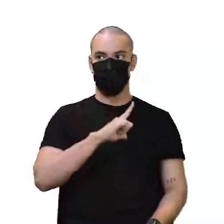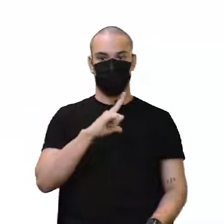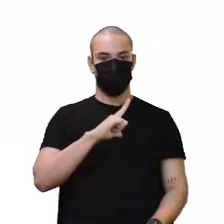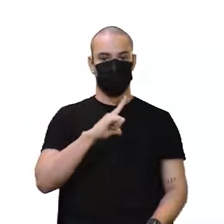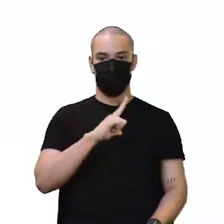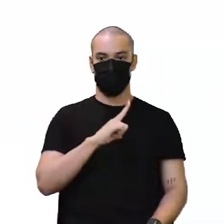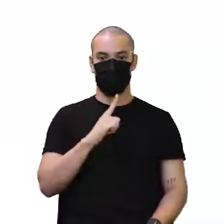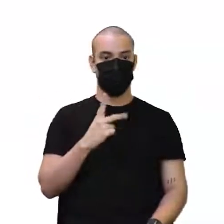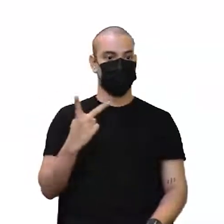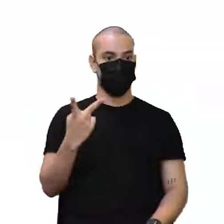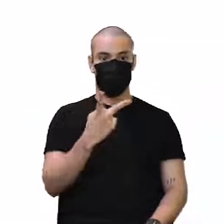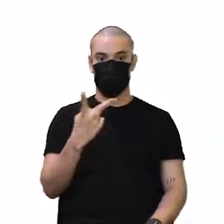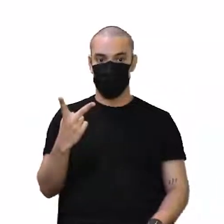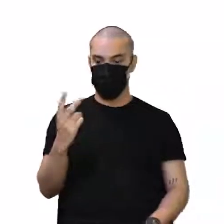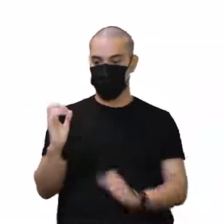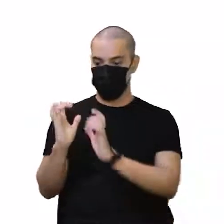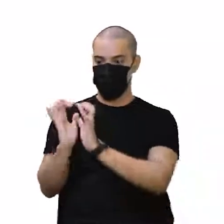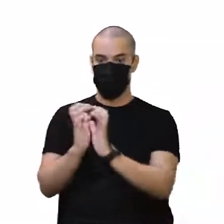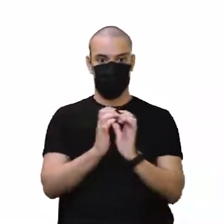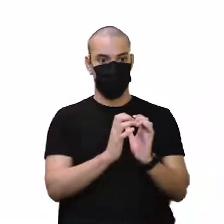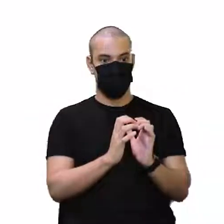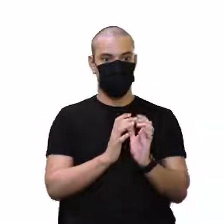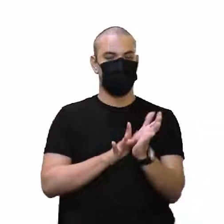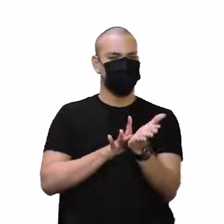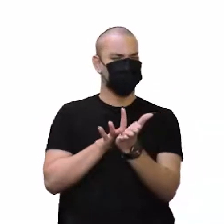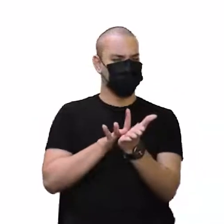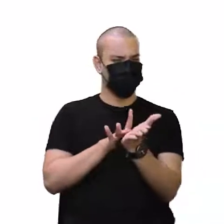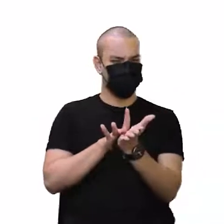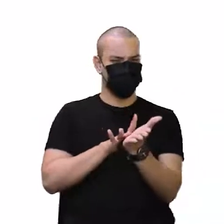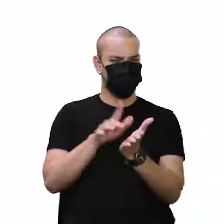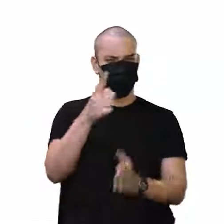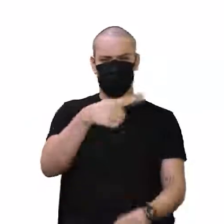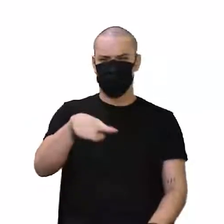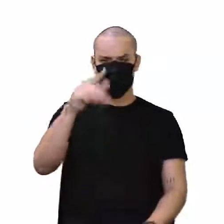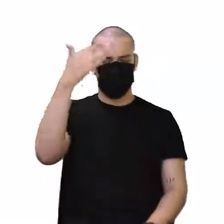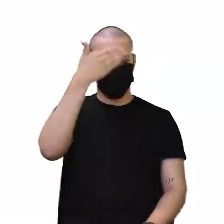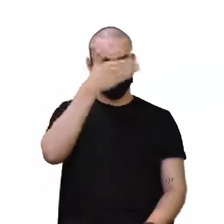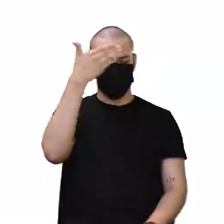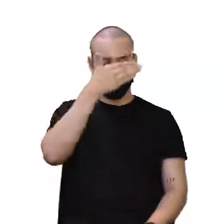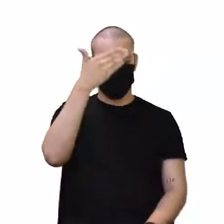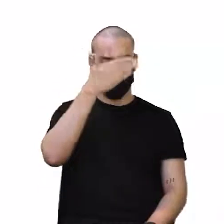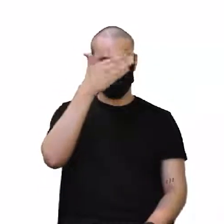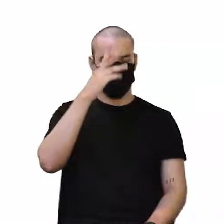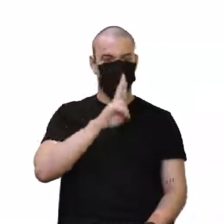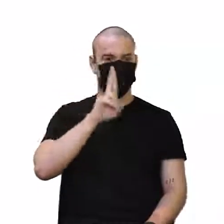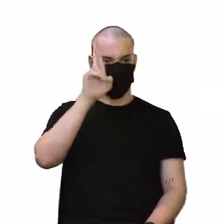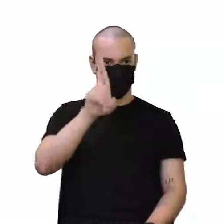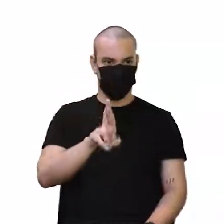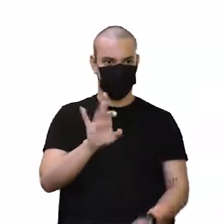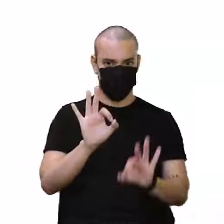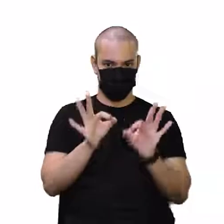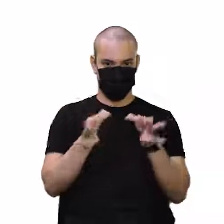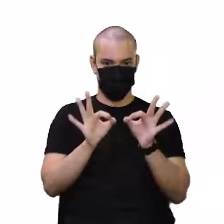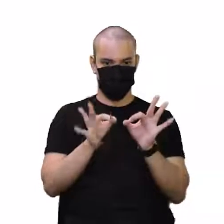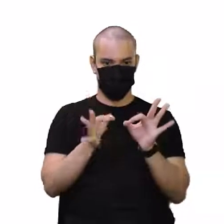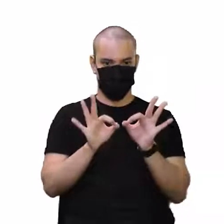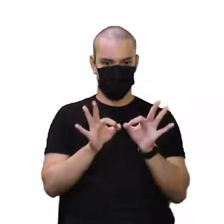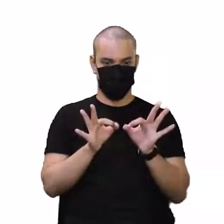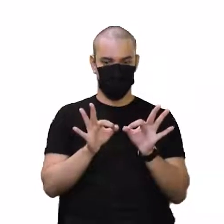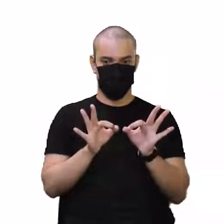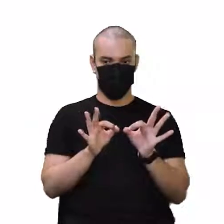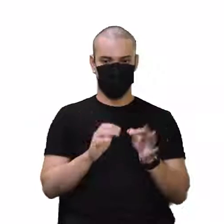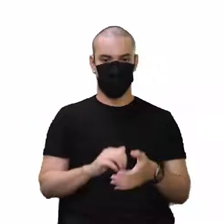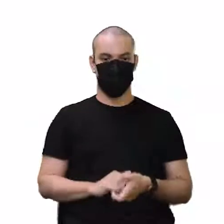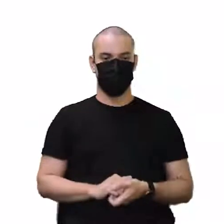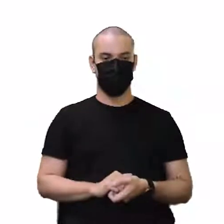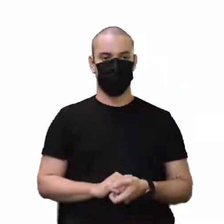a mesma proporção de sêmen. Finge agora que você não está vendo a resposta aí. Tá